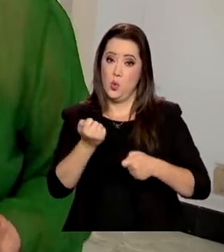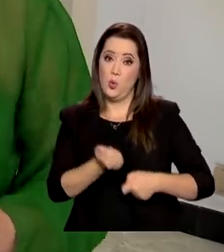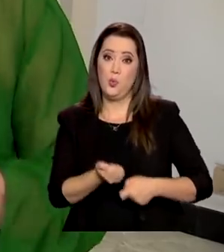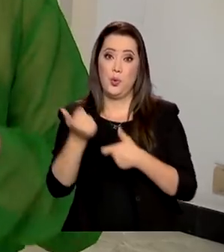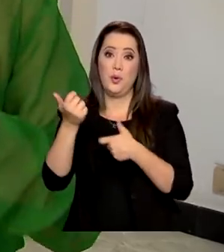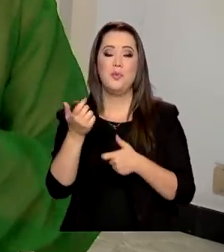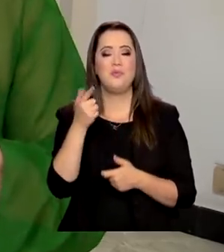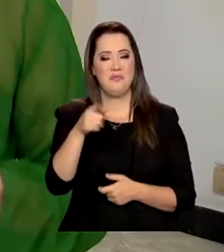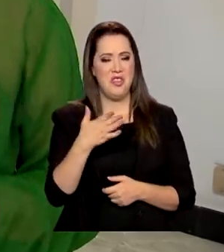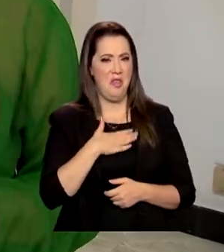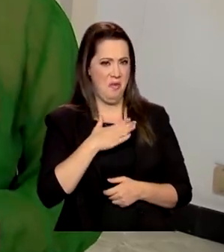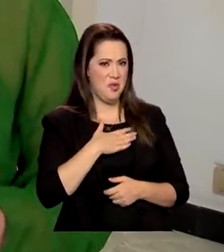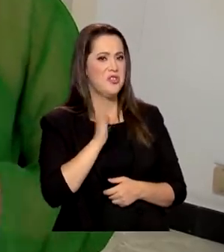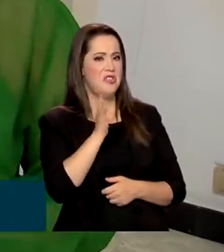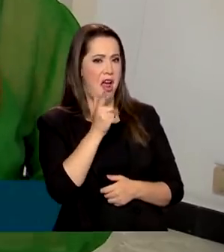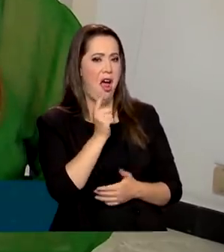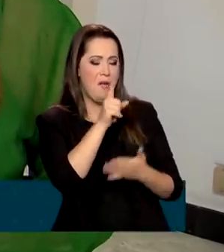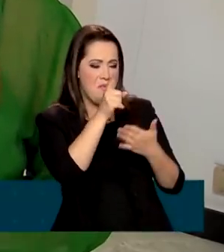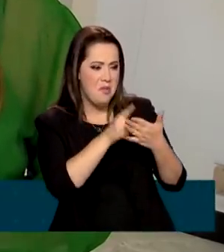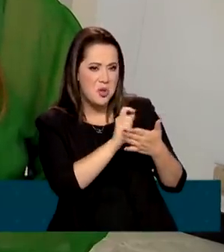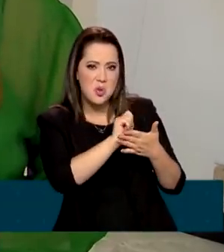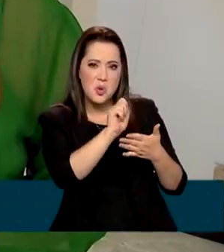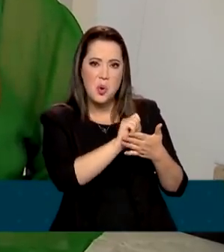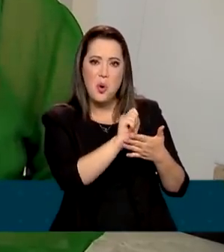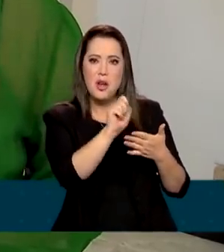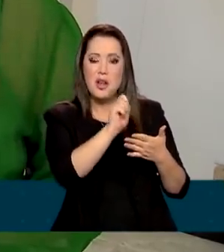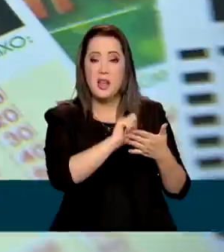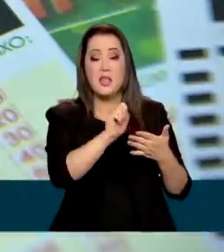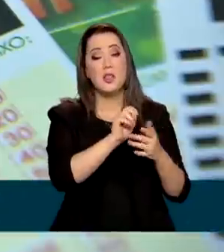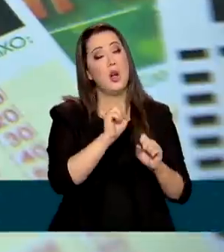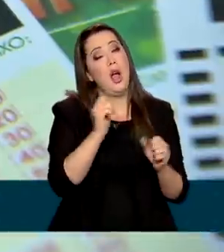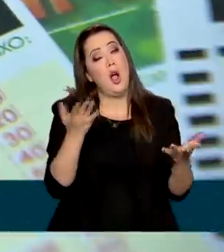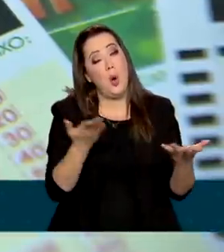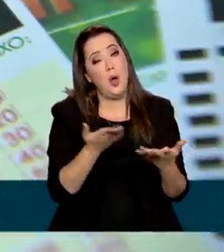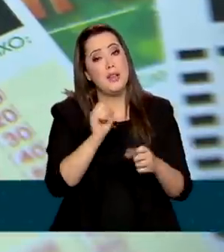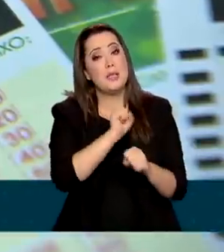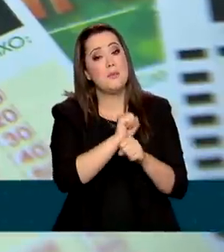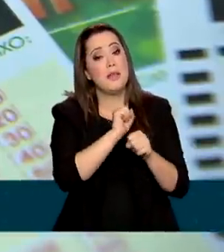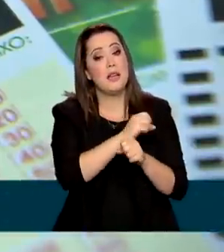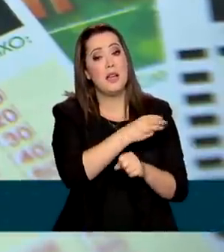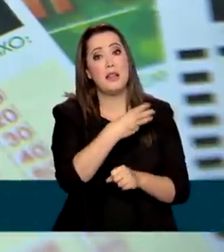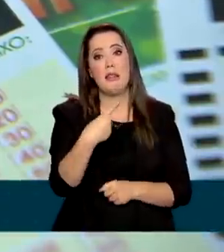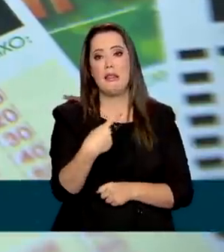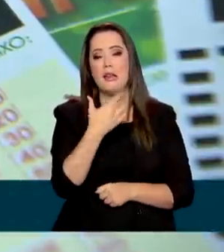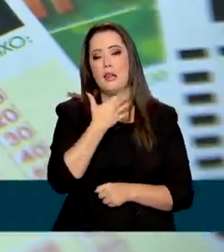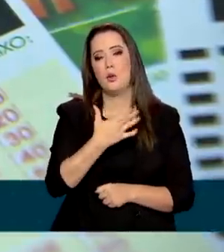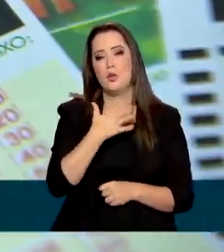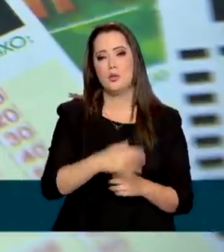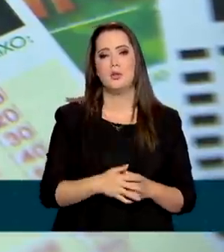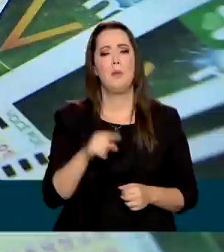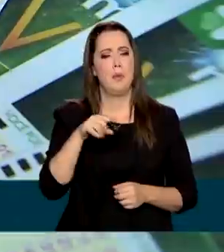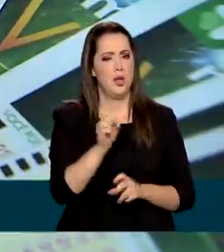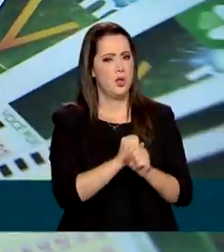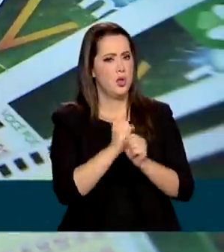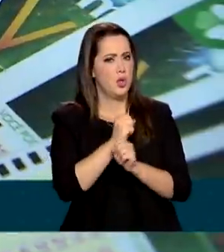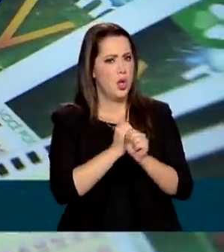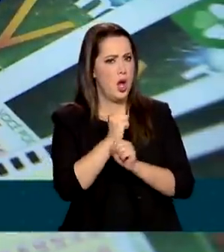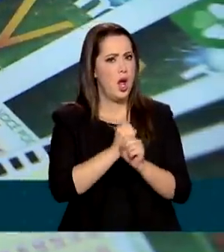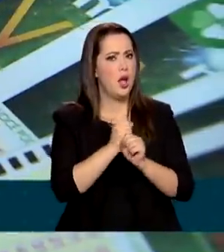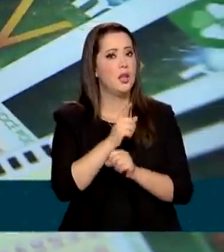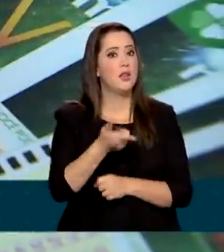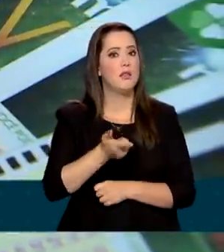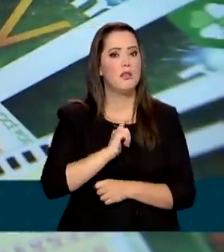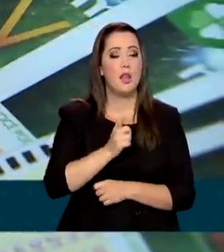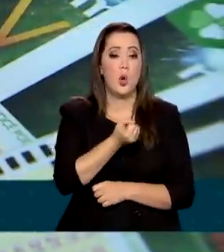Agora é só esperar o dia 31 de dezembro. Este ano, o concurso especial promete o maior